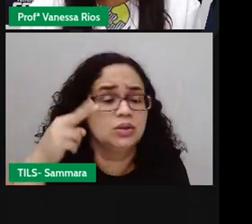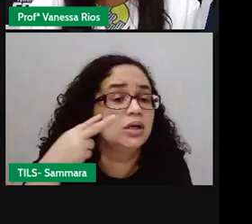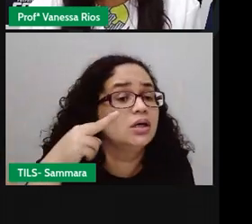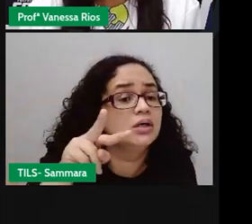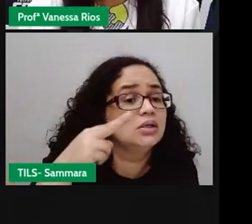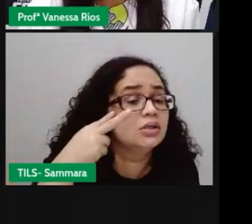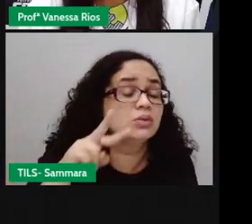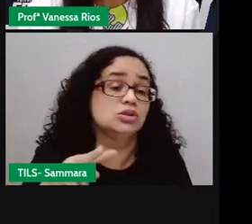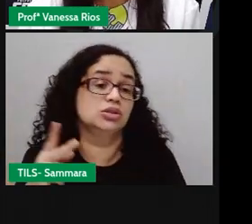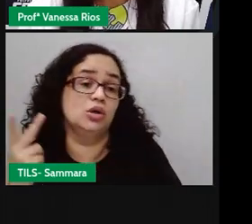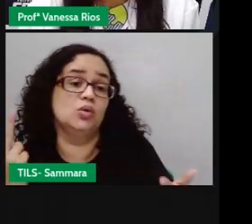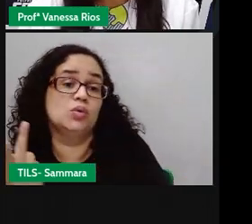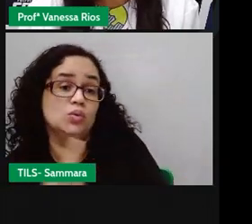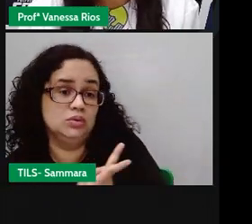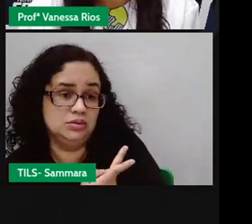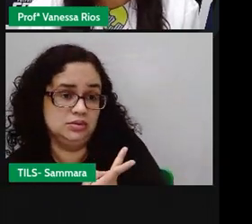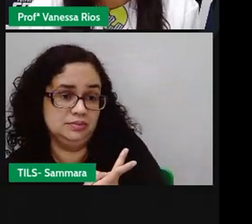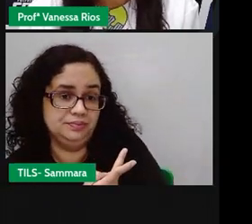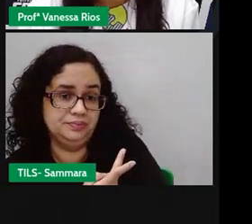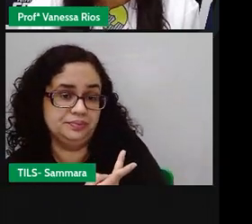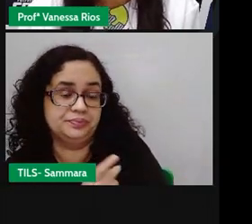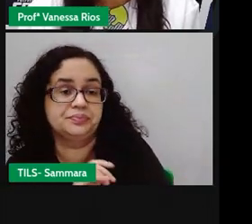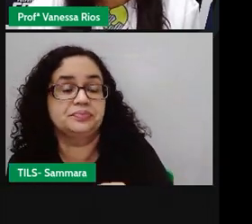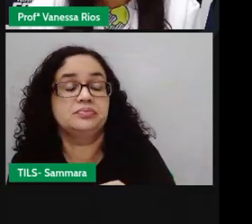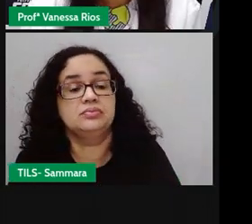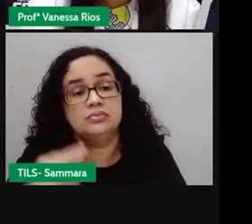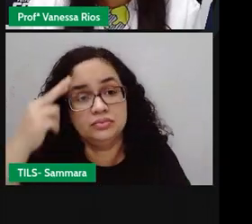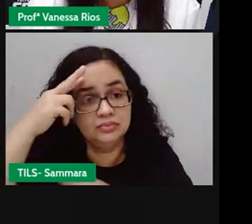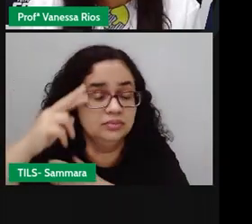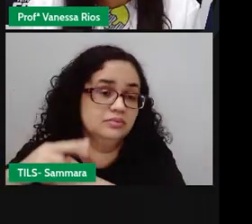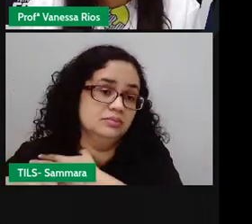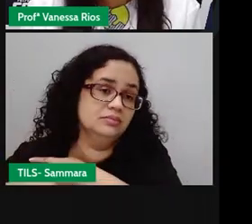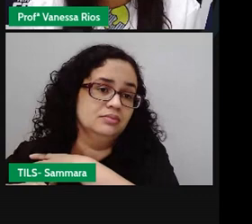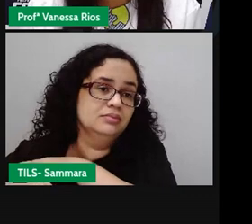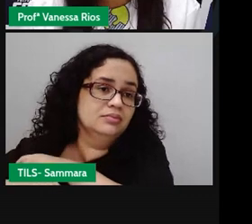aquilo que está acontecendo sem participar da história.